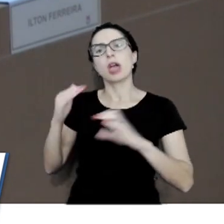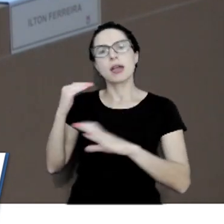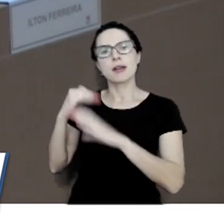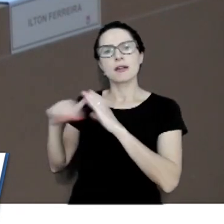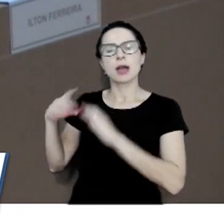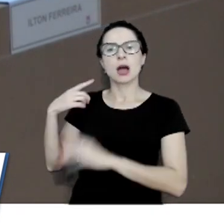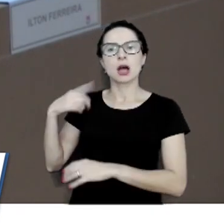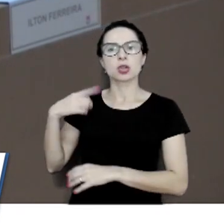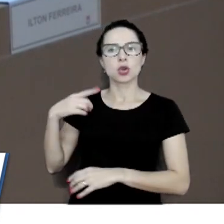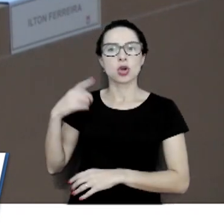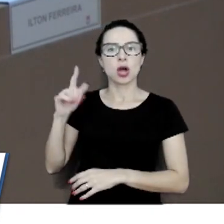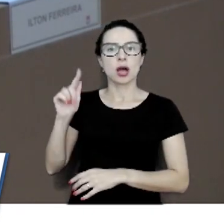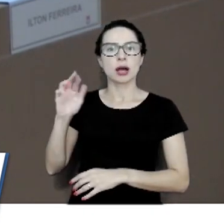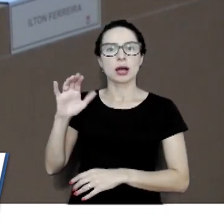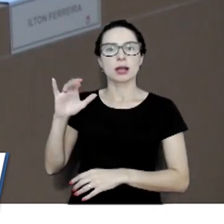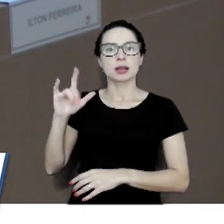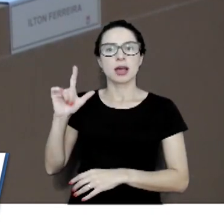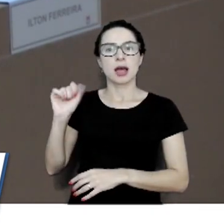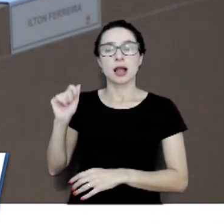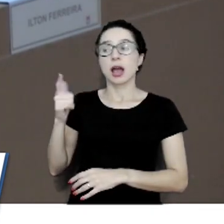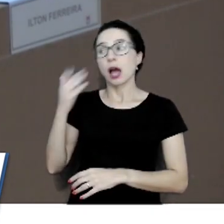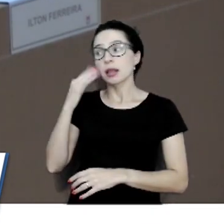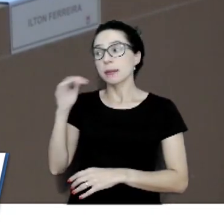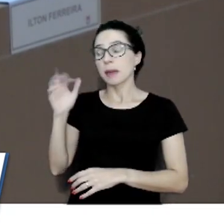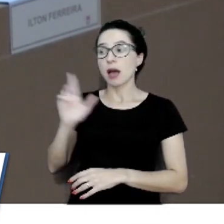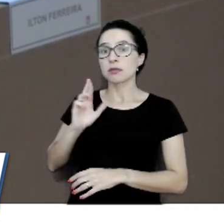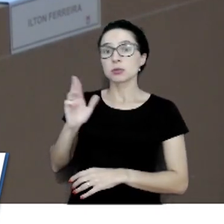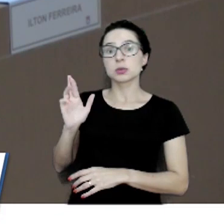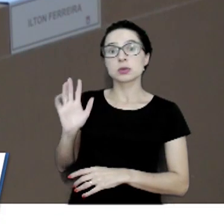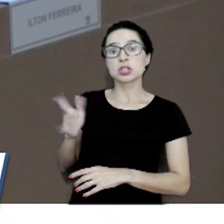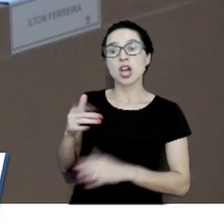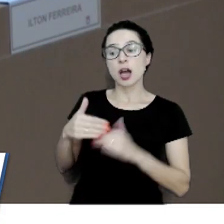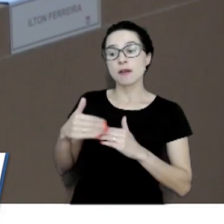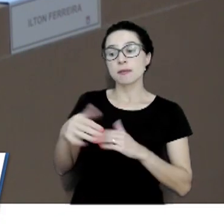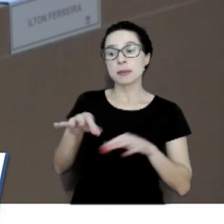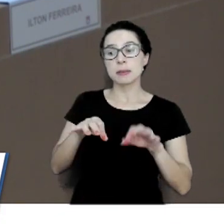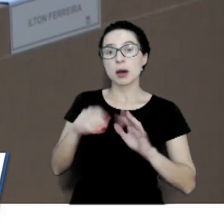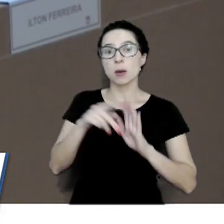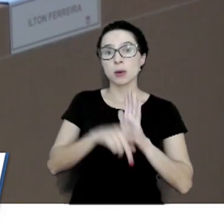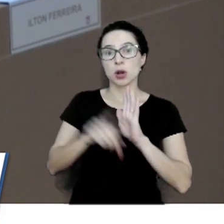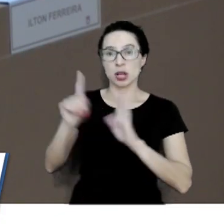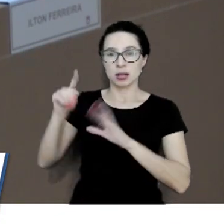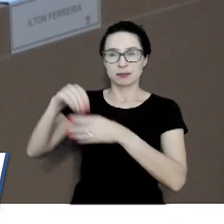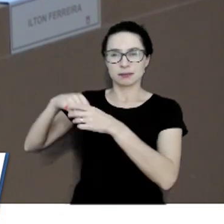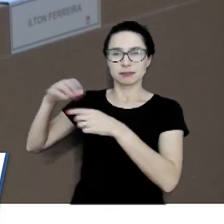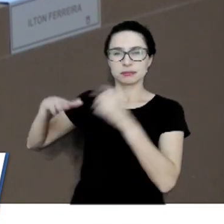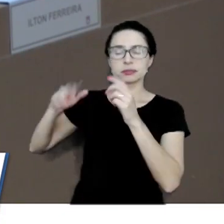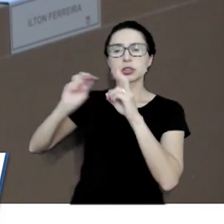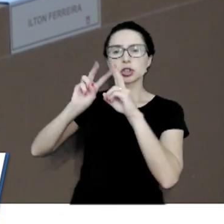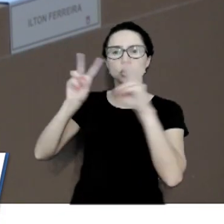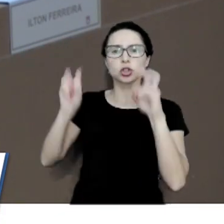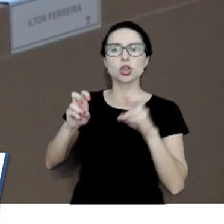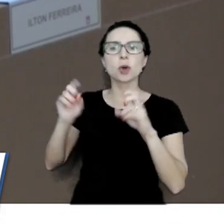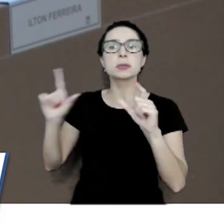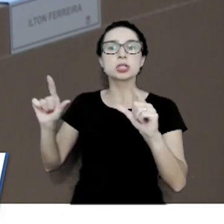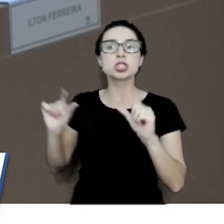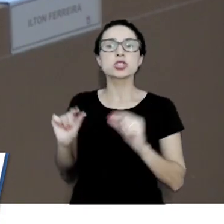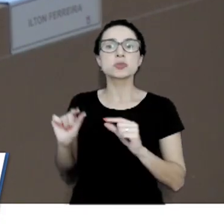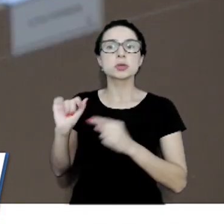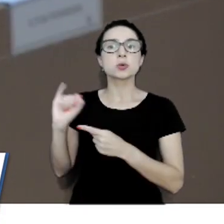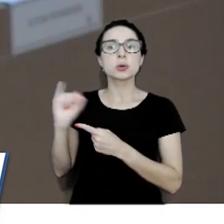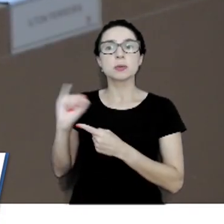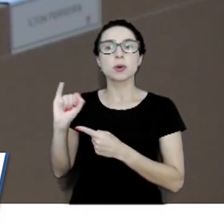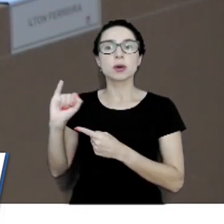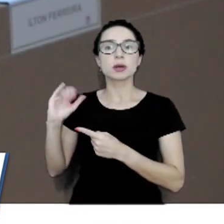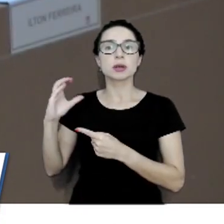Graciela e também ficamos sabendo agora que já tem um projeto dela tramitando lá, a respeito dessa, de redução do ICMS.